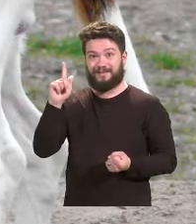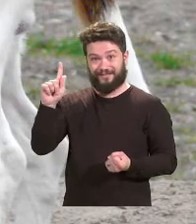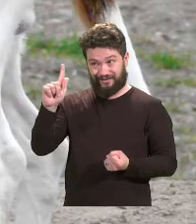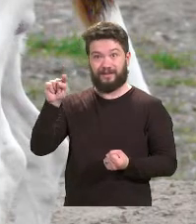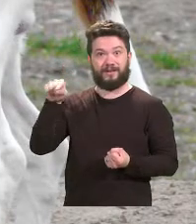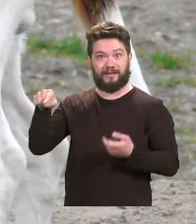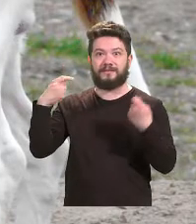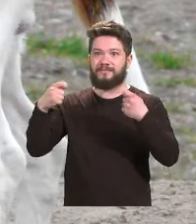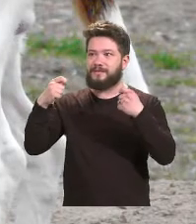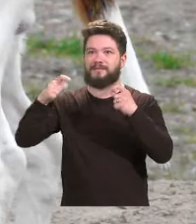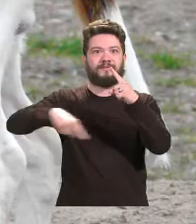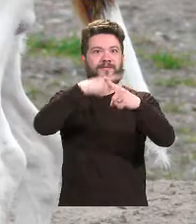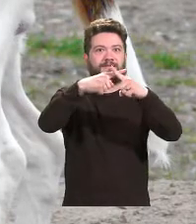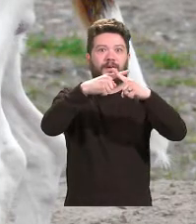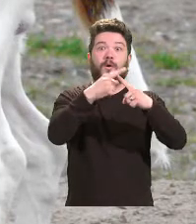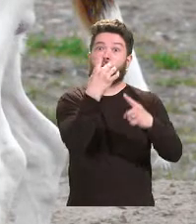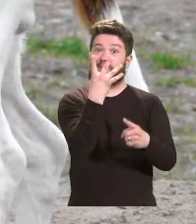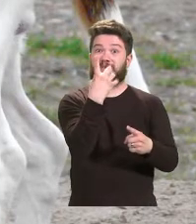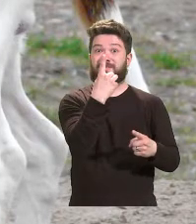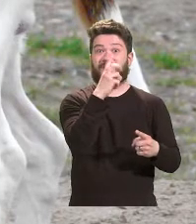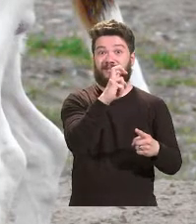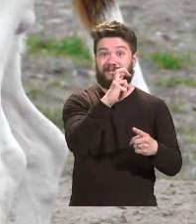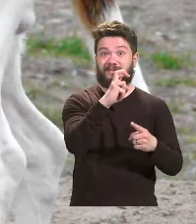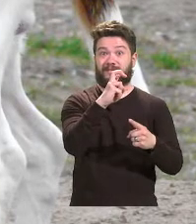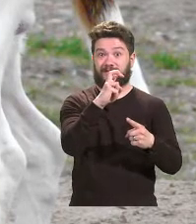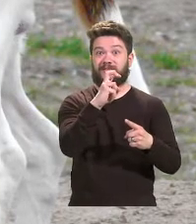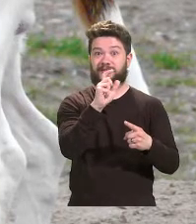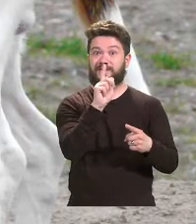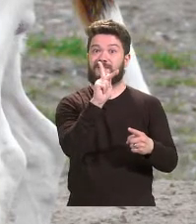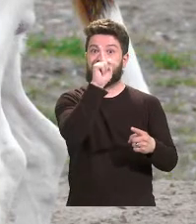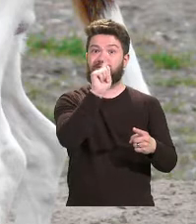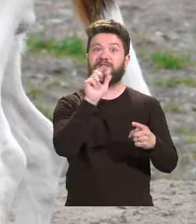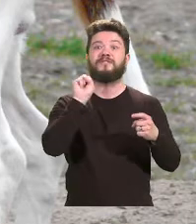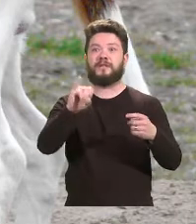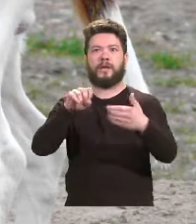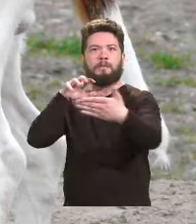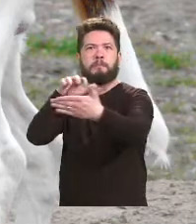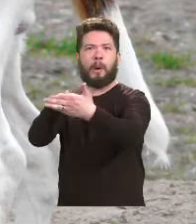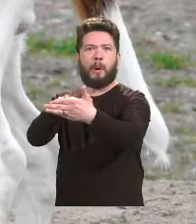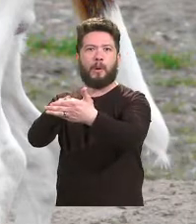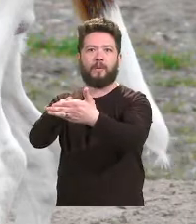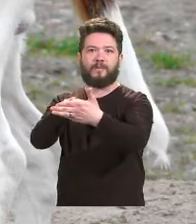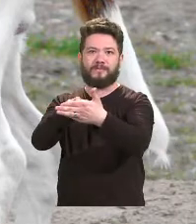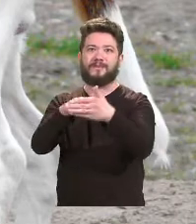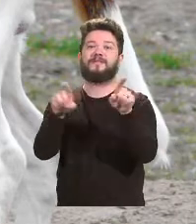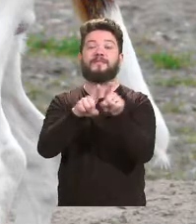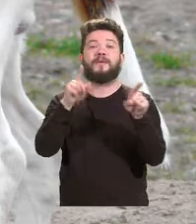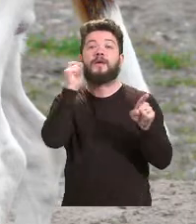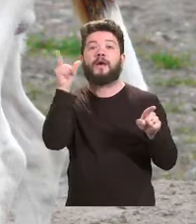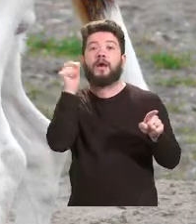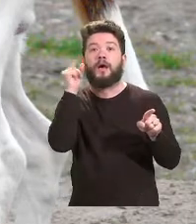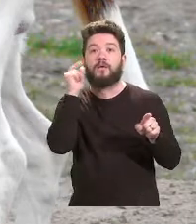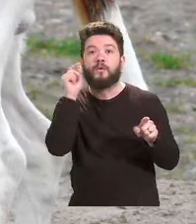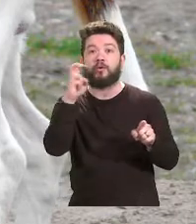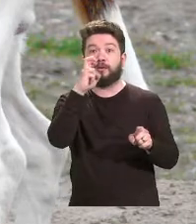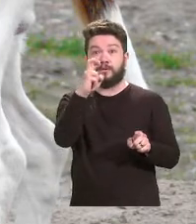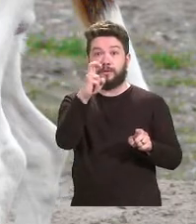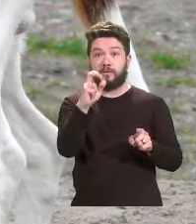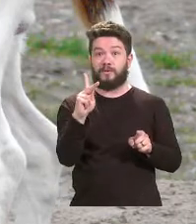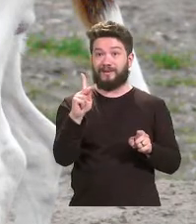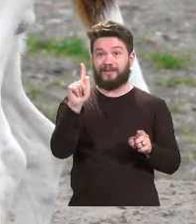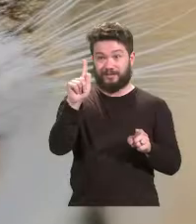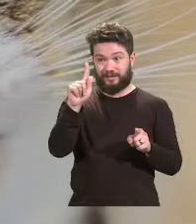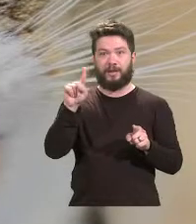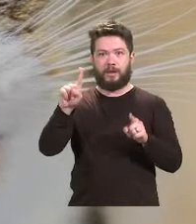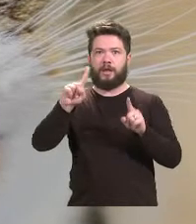15 kg teria 425 kg em caso de uma colisão a 60 km por